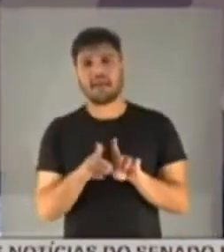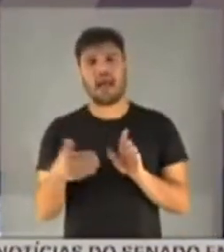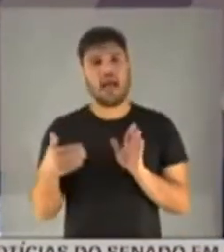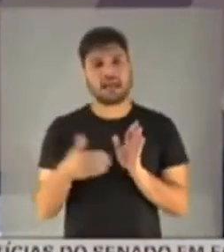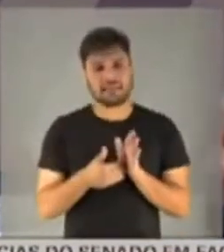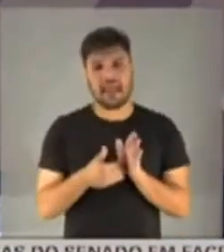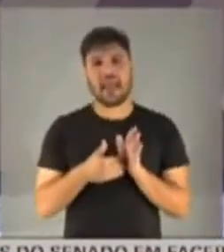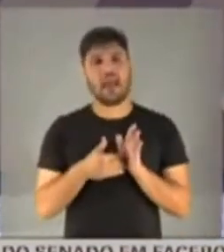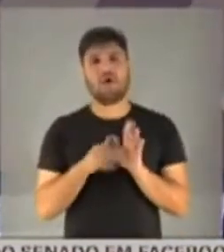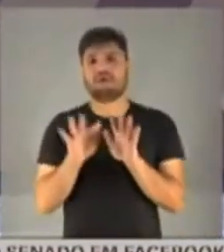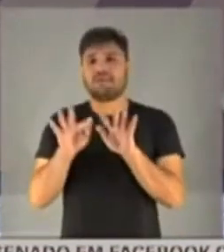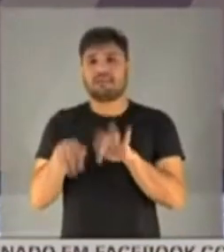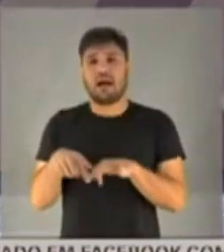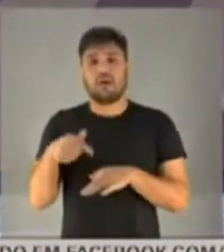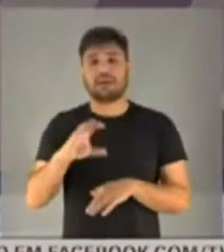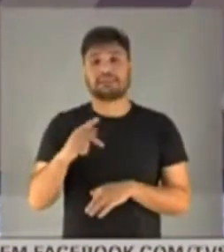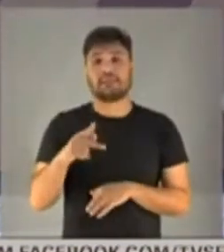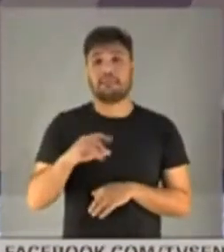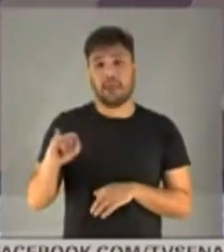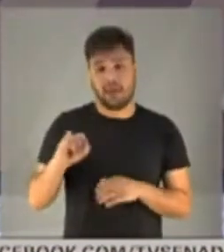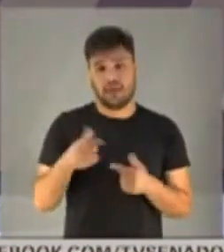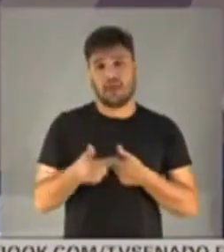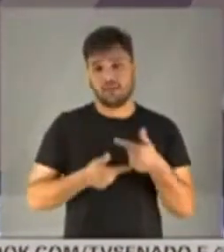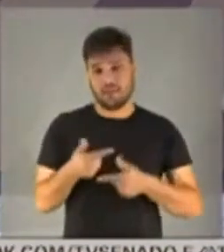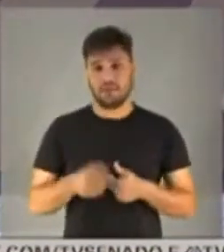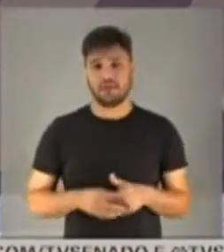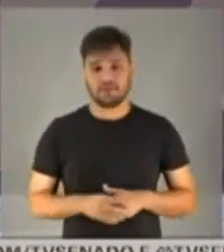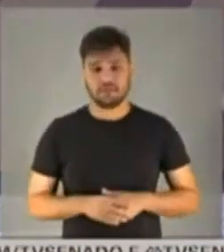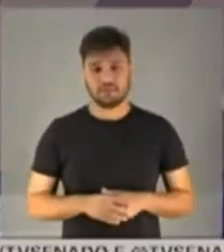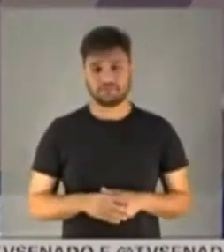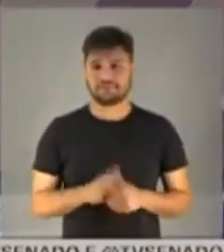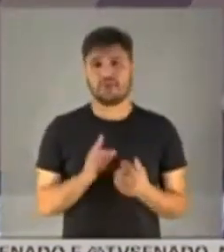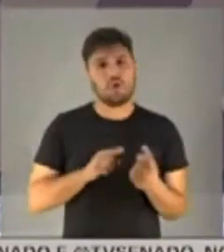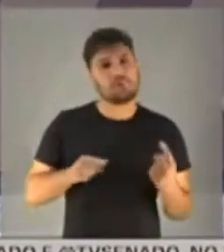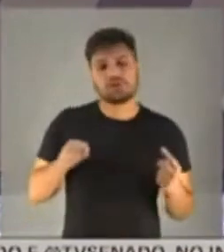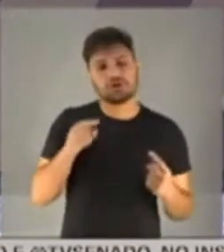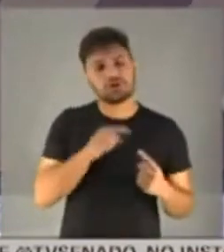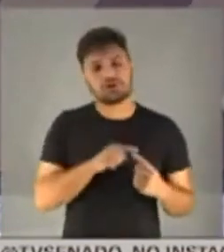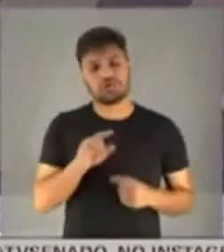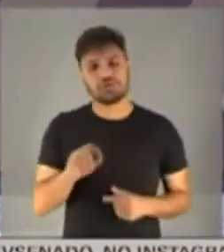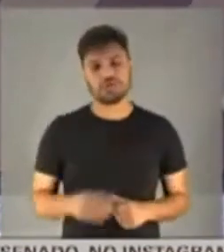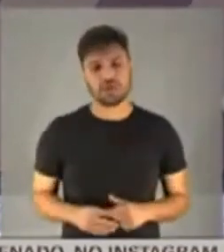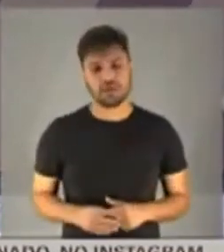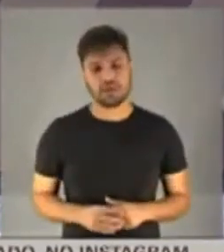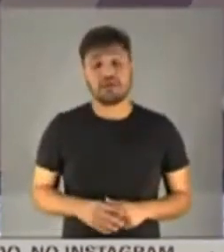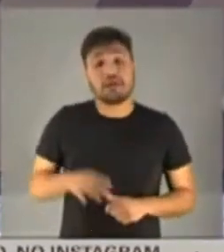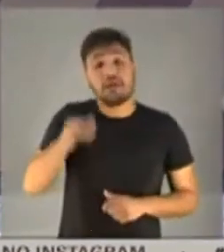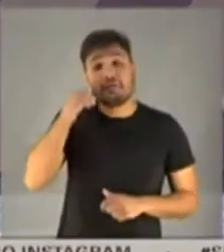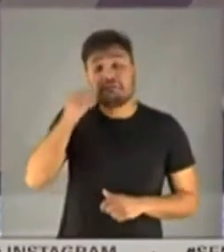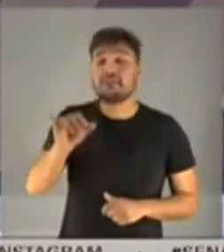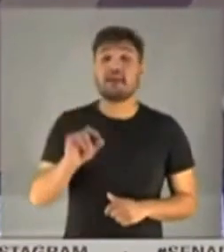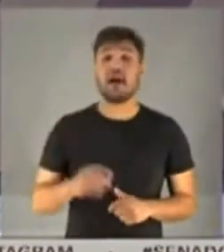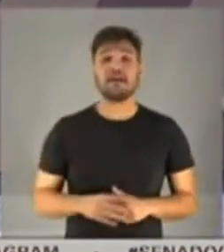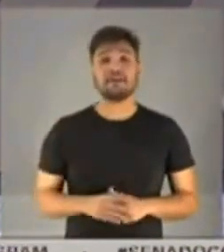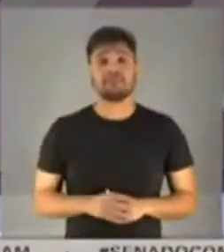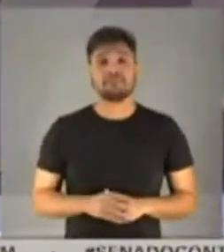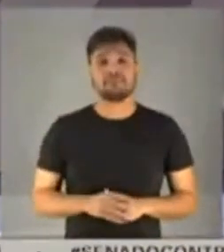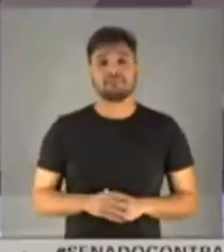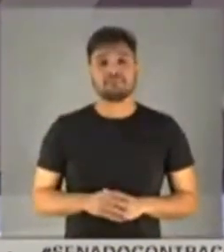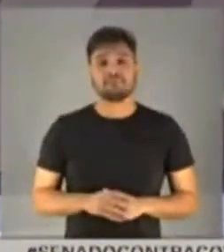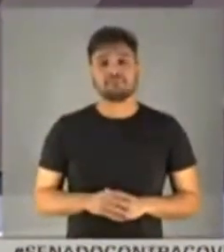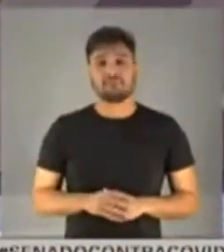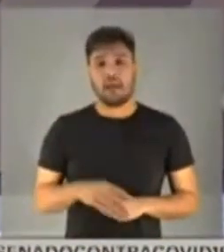dos trabalhos dessa comissão parlamentar de inquérito, para quê? Para não incorrermos em